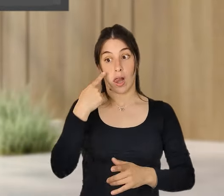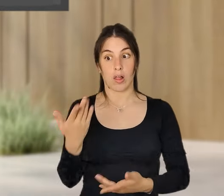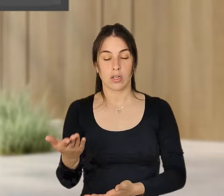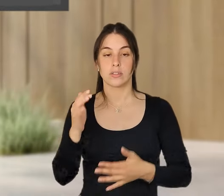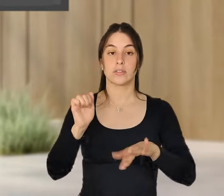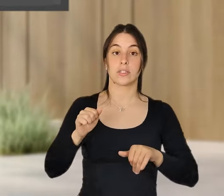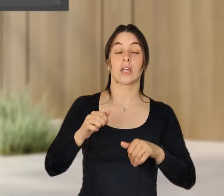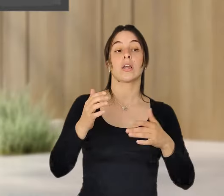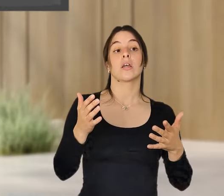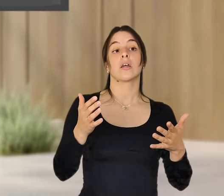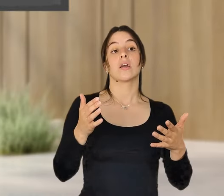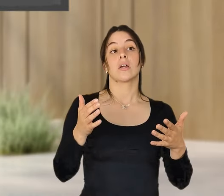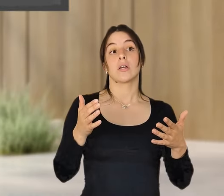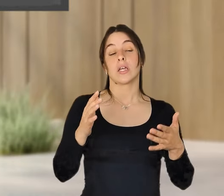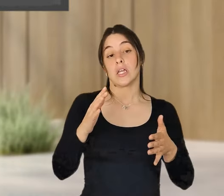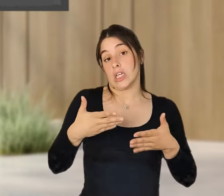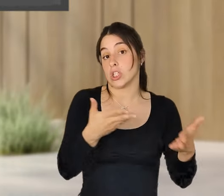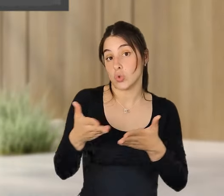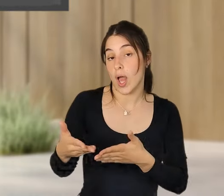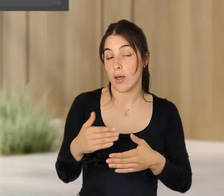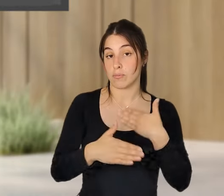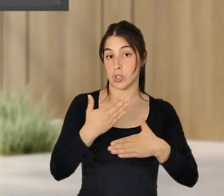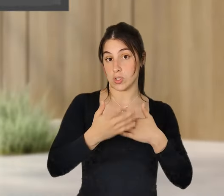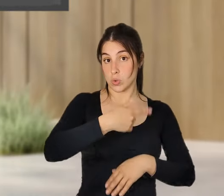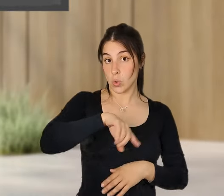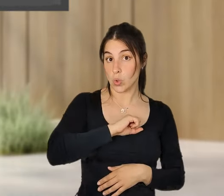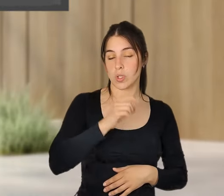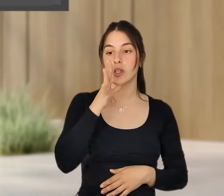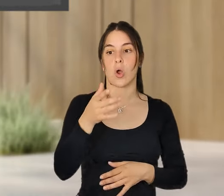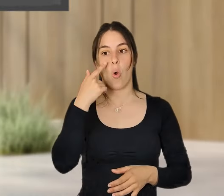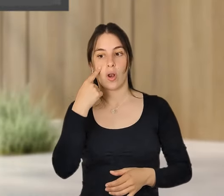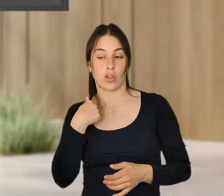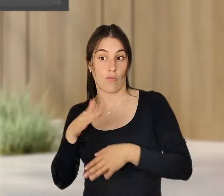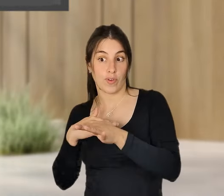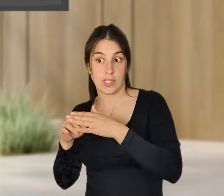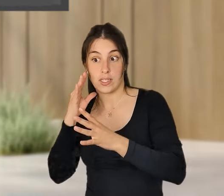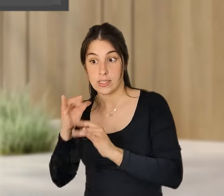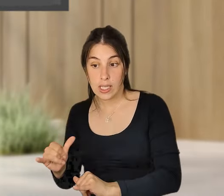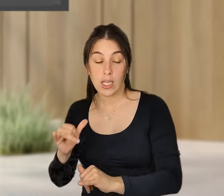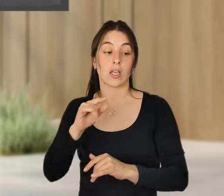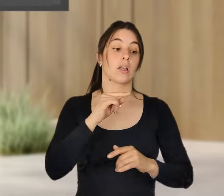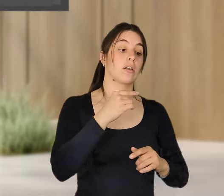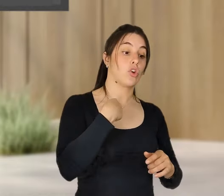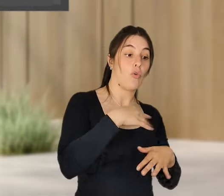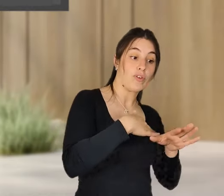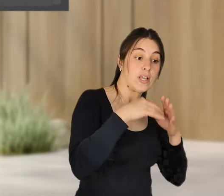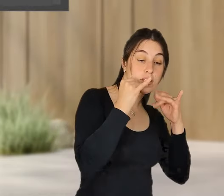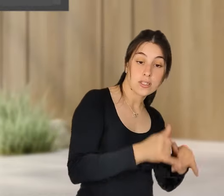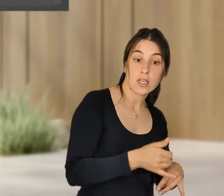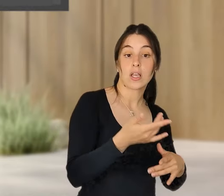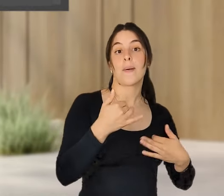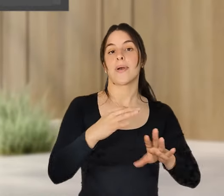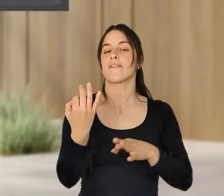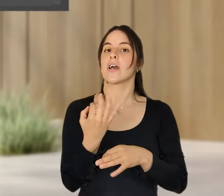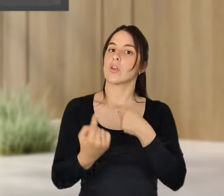porque vieram dar o testemunho como empresas, eu fiz e foi assim que eu fiz, e dizem que é um processo às vezes solitário, porque